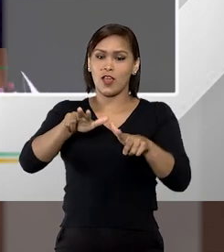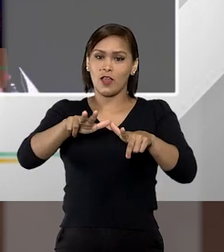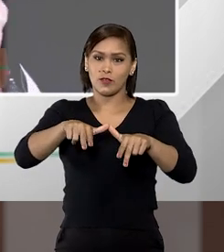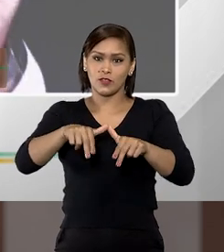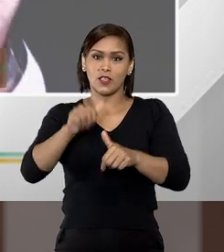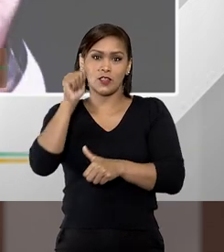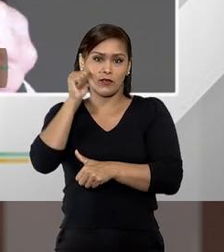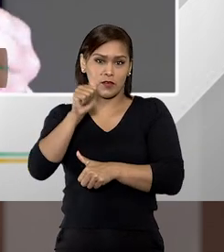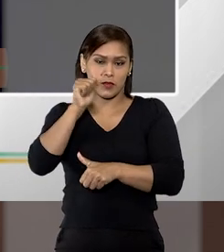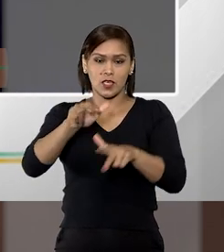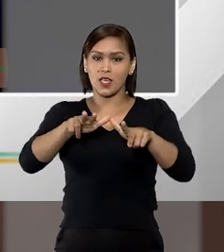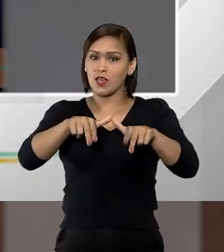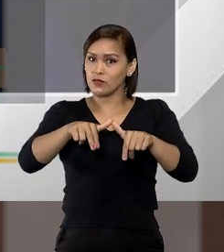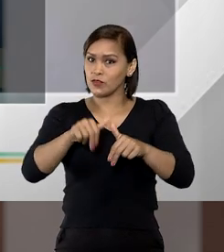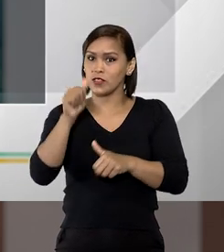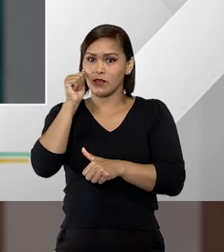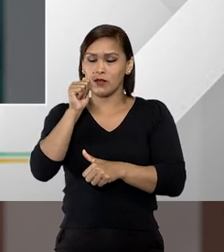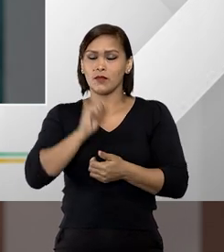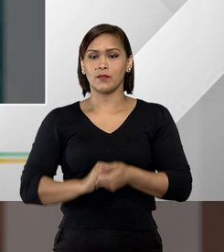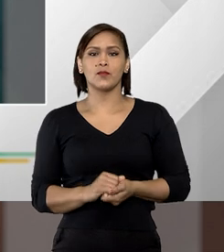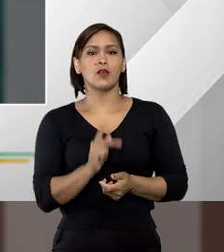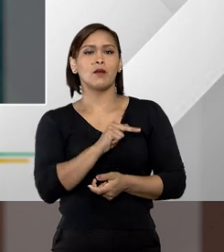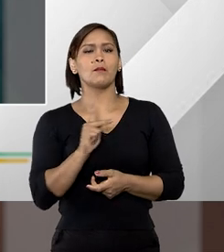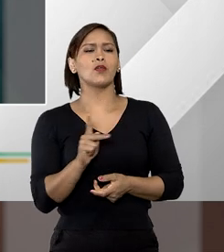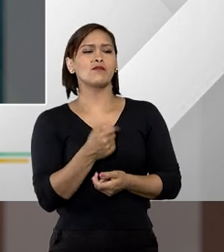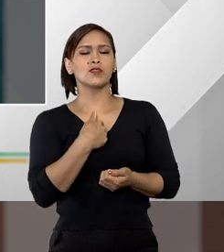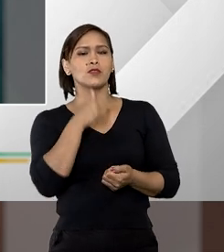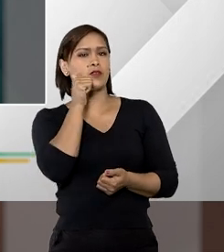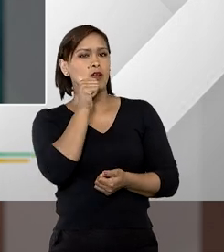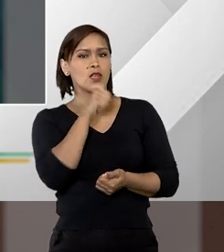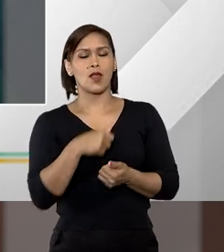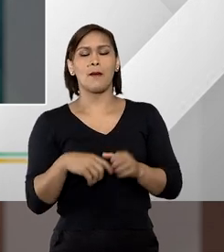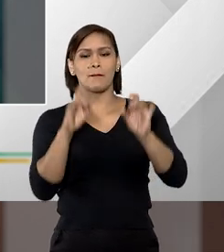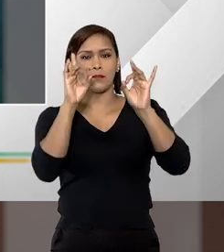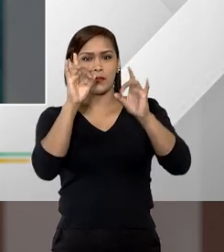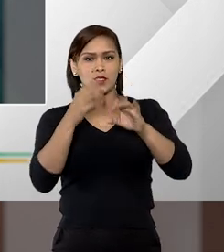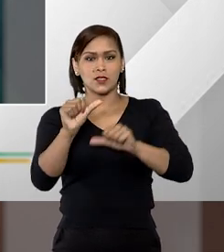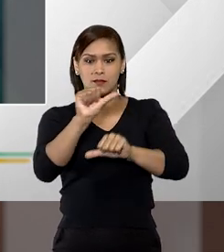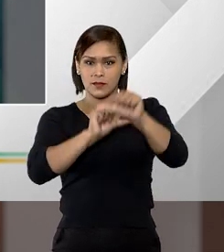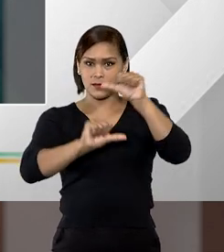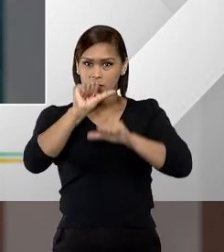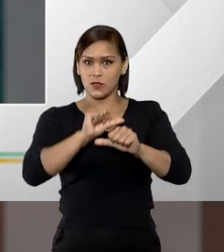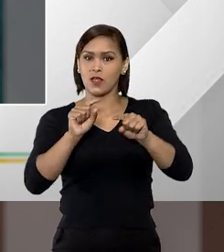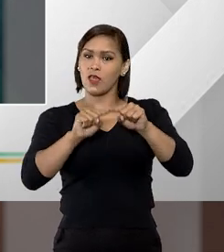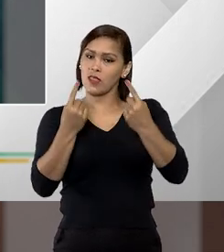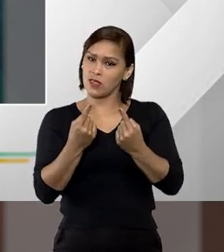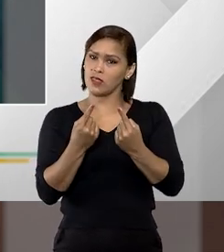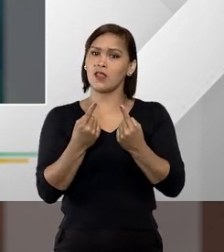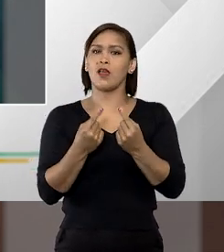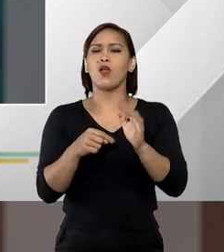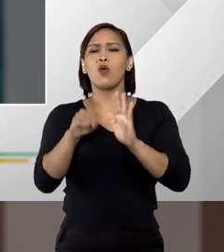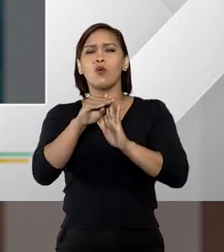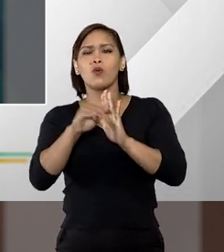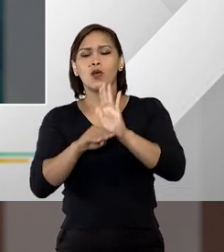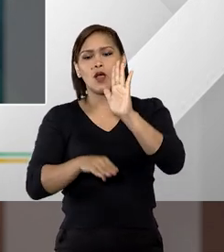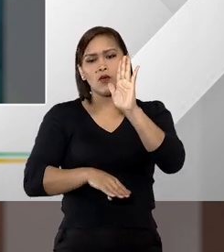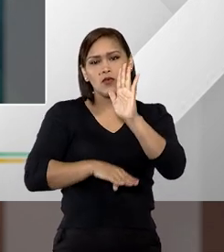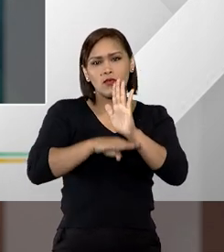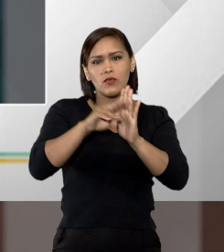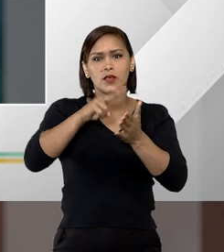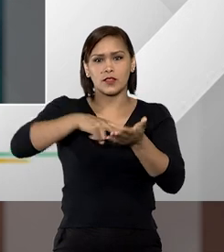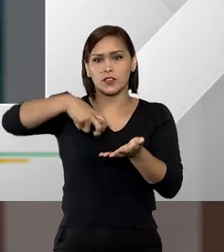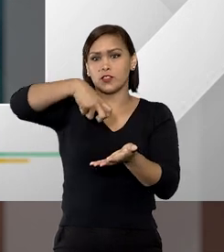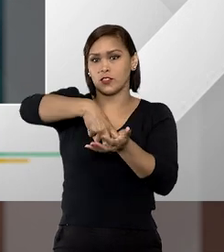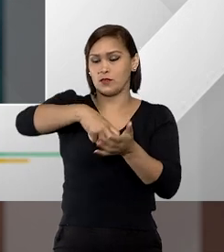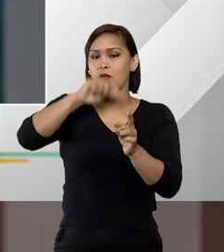feminina, o gênero feminino. Professor Alice, a principal mudança então seriam as causas de aumento de pena para